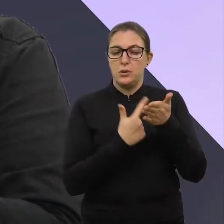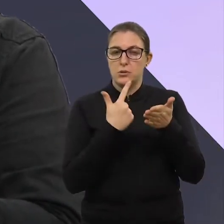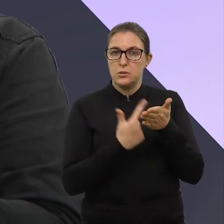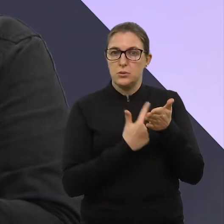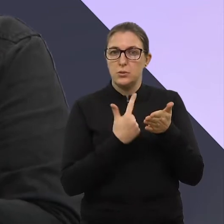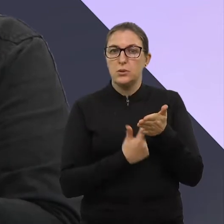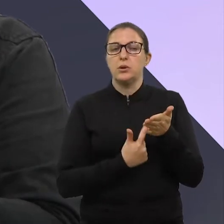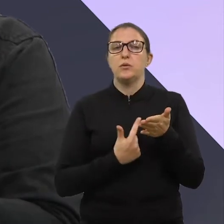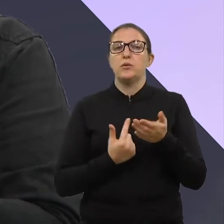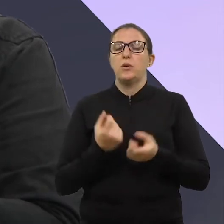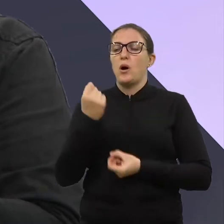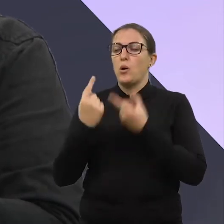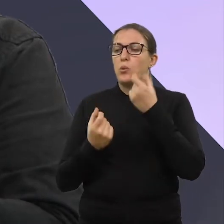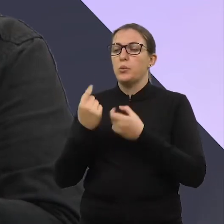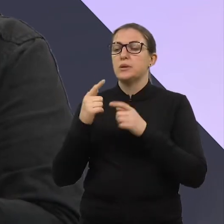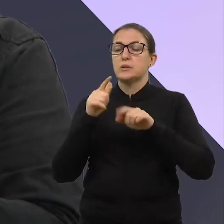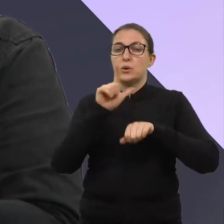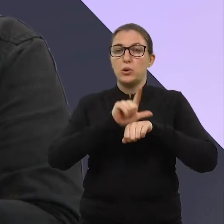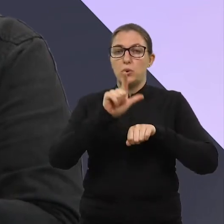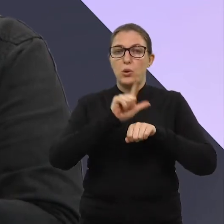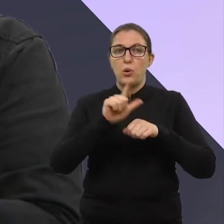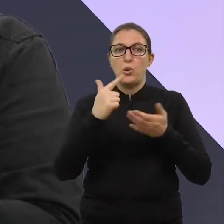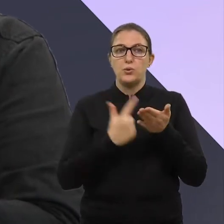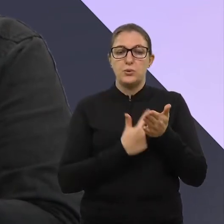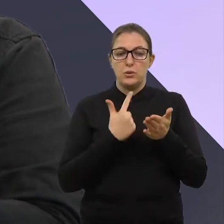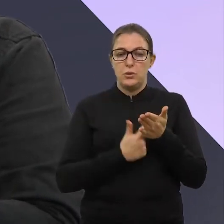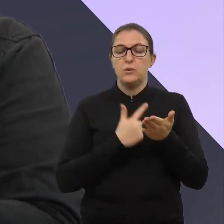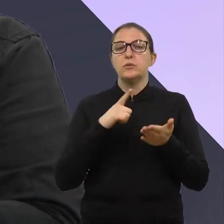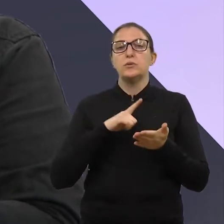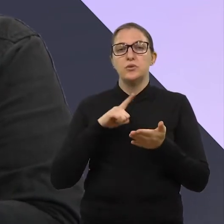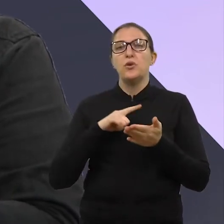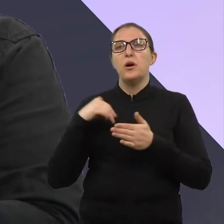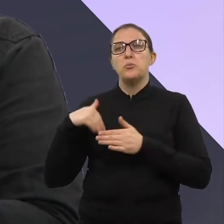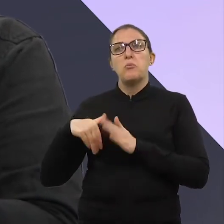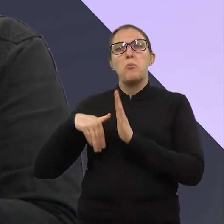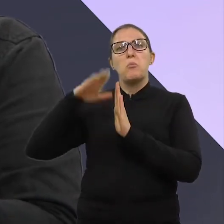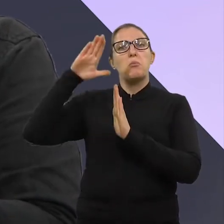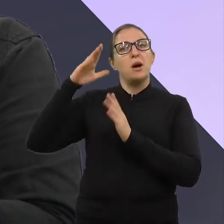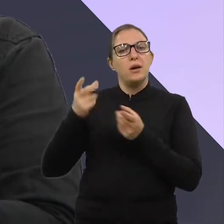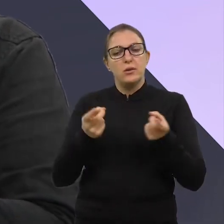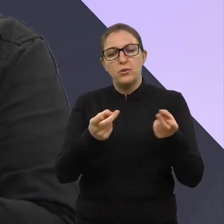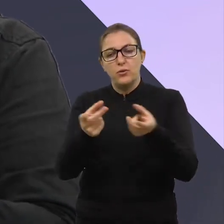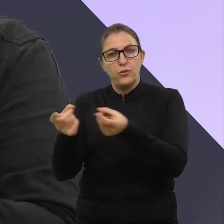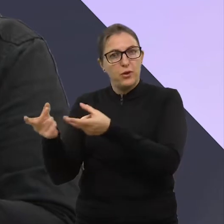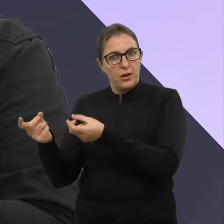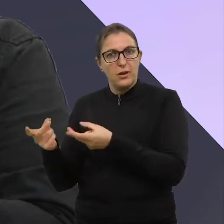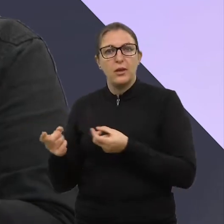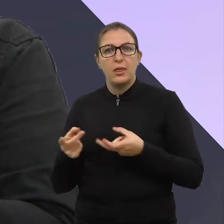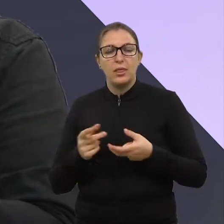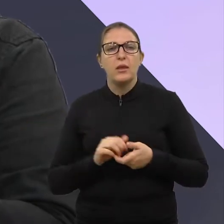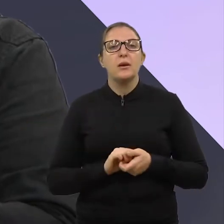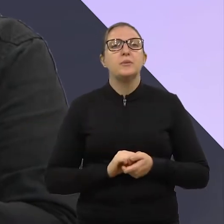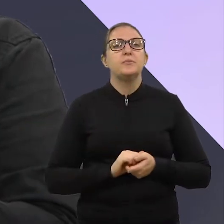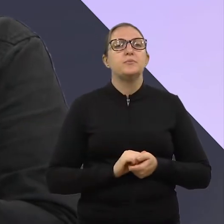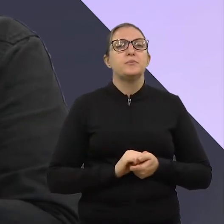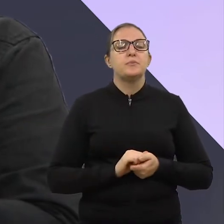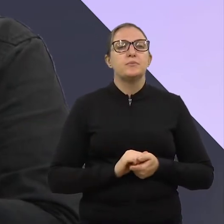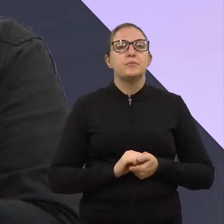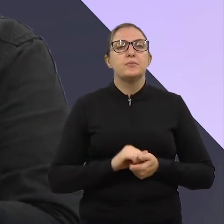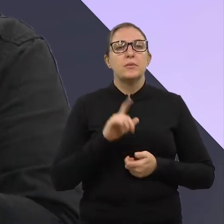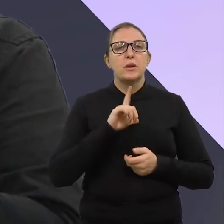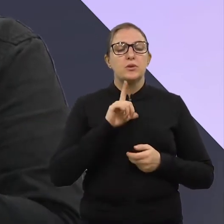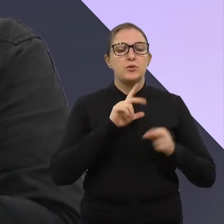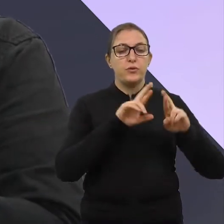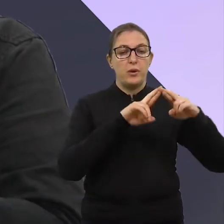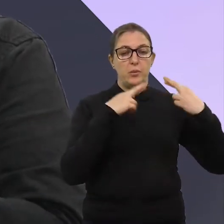Algumas casas de livro, algumas livrarias, tiveram até um crescimento na venda, né? Foi isso que nós tiramos a reunião, evidentemente, né?